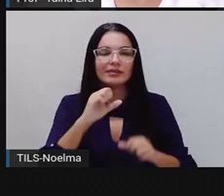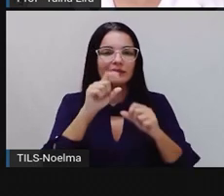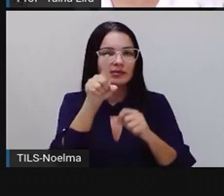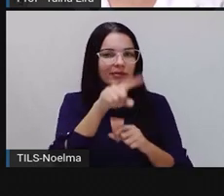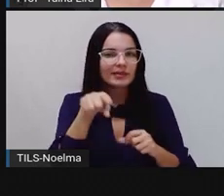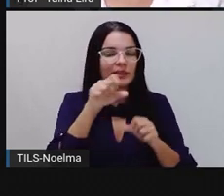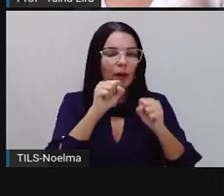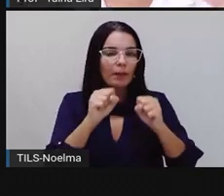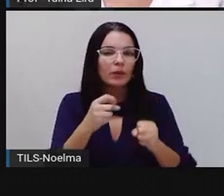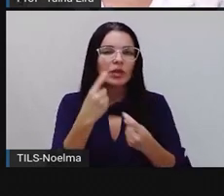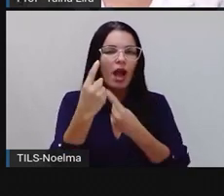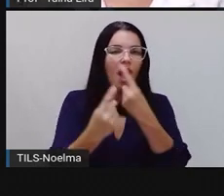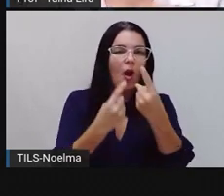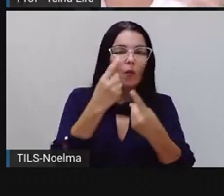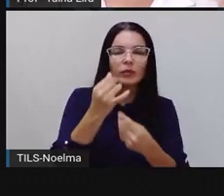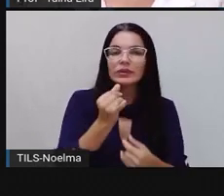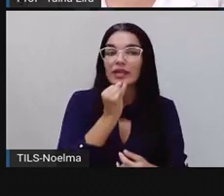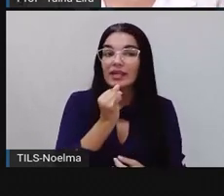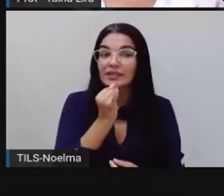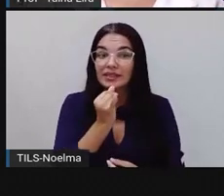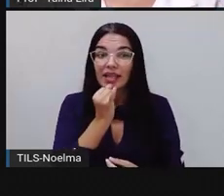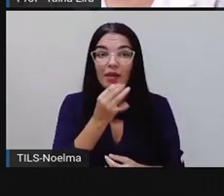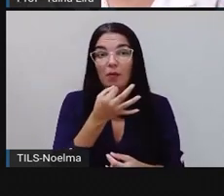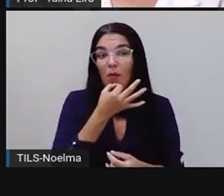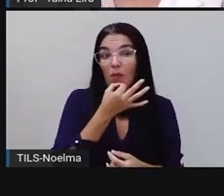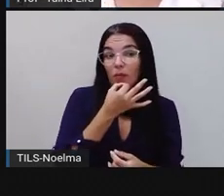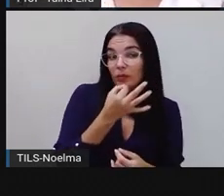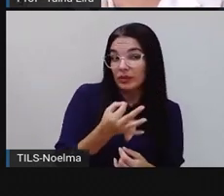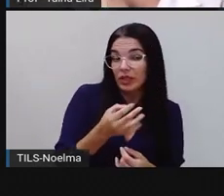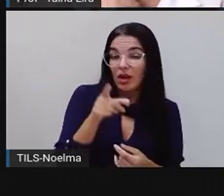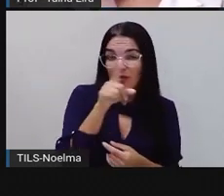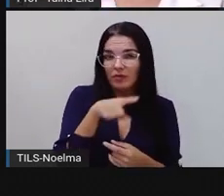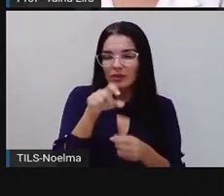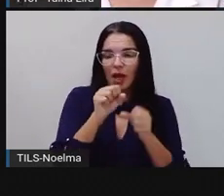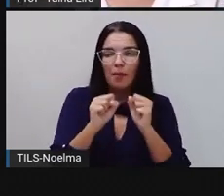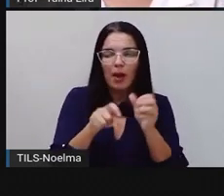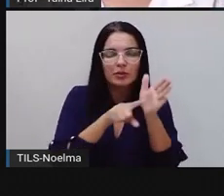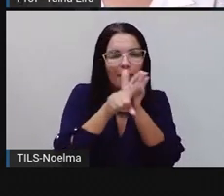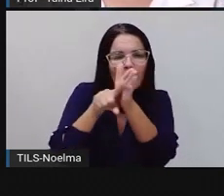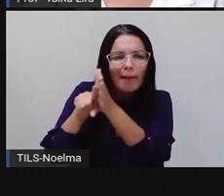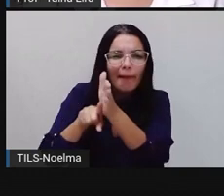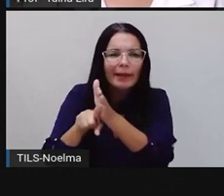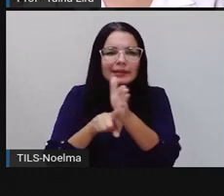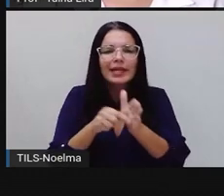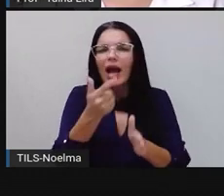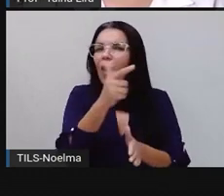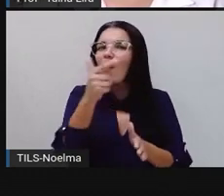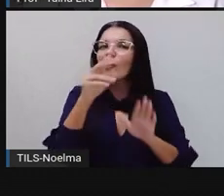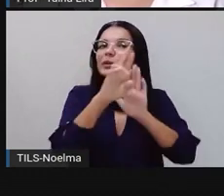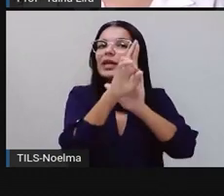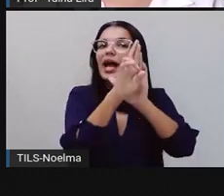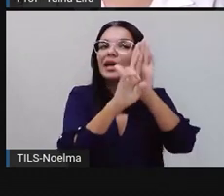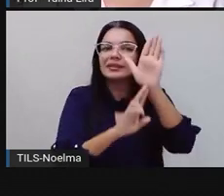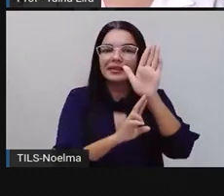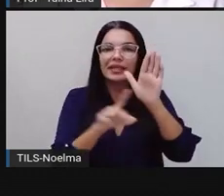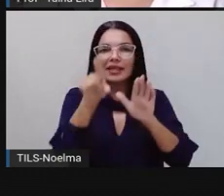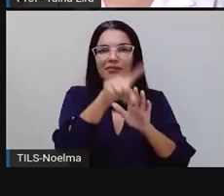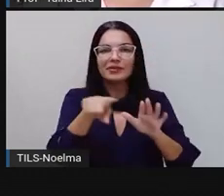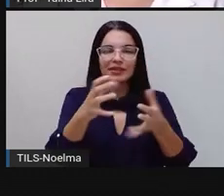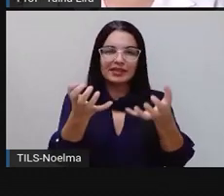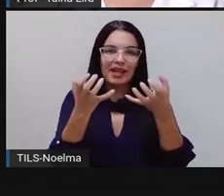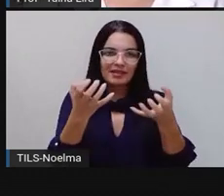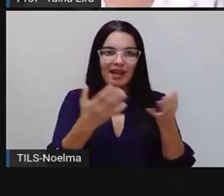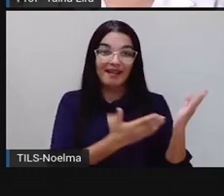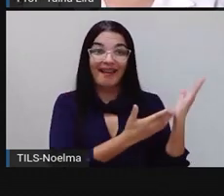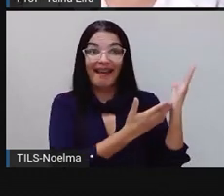exemplos, né? Algumas sugestões, mas vocês podem pesquisar aí outras receitas, se vocês quiserem. Então, essa